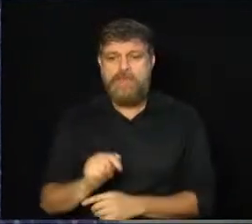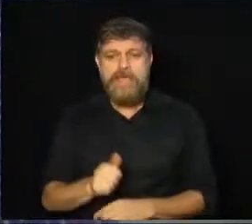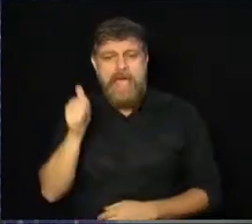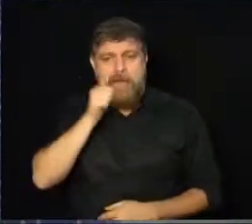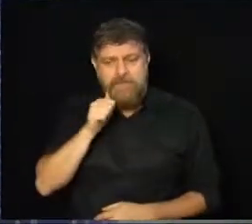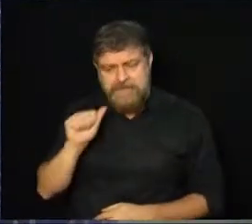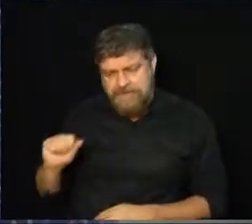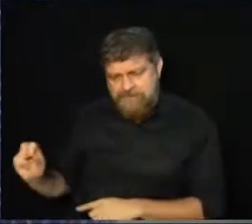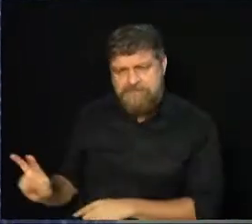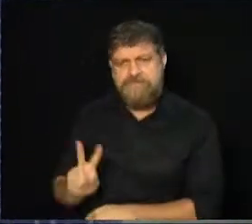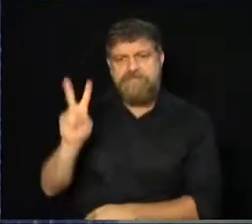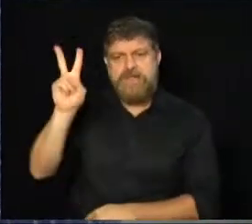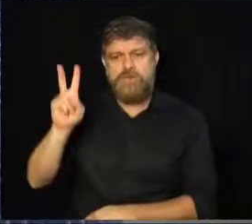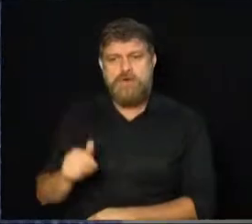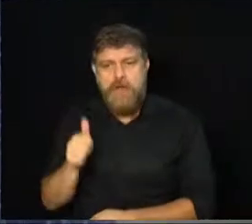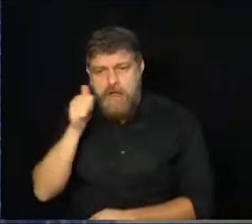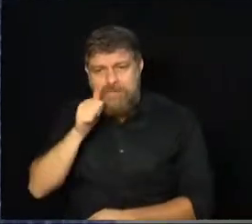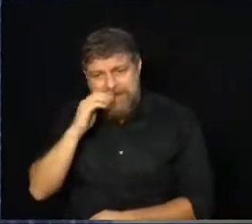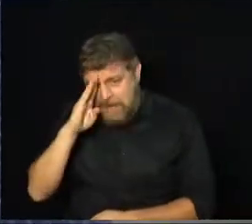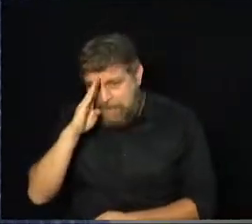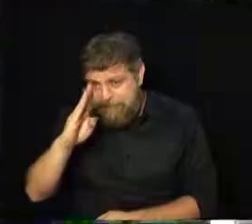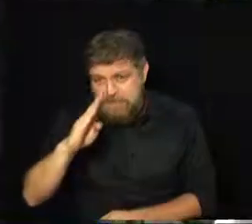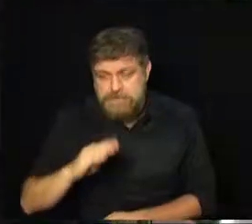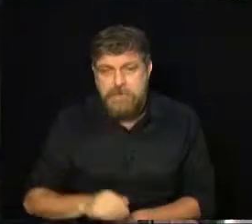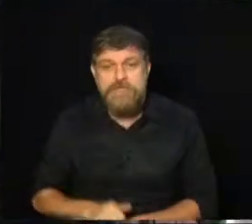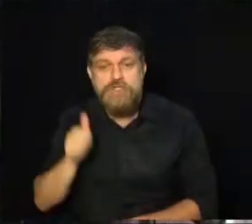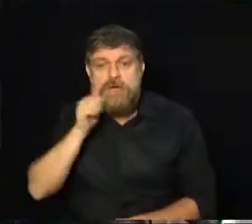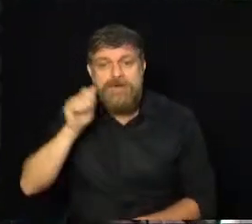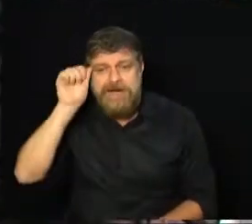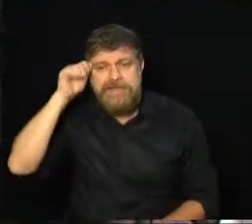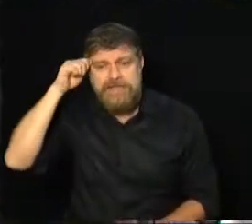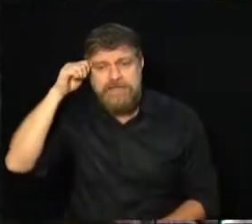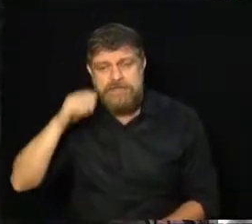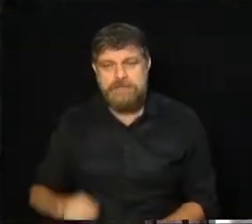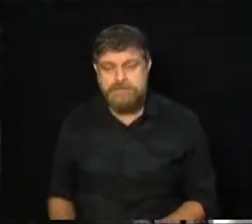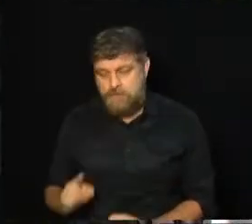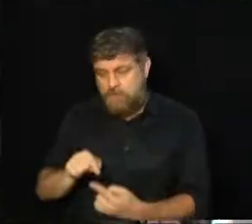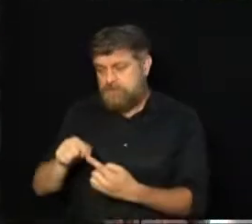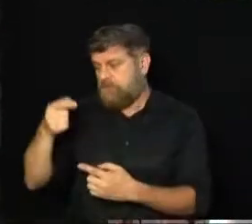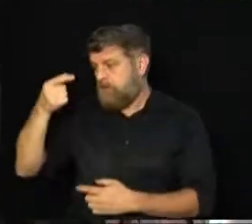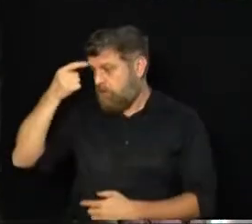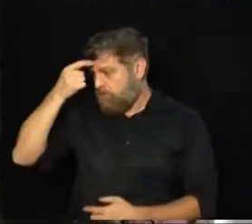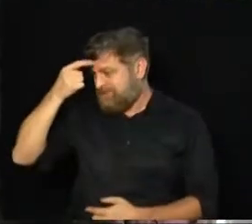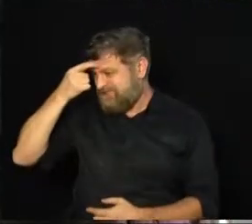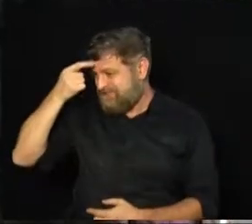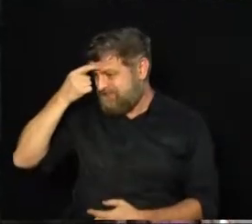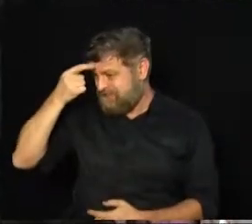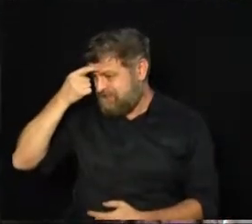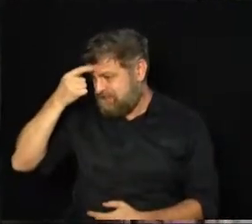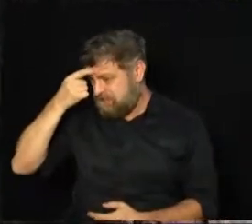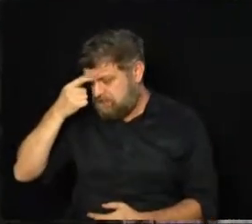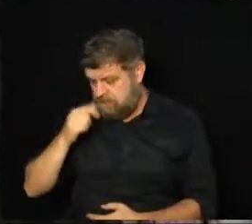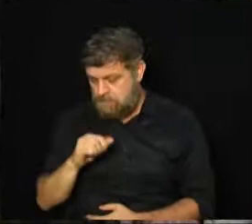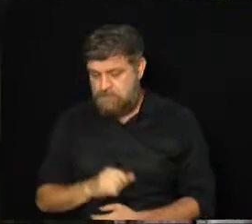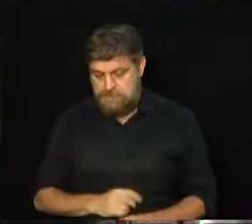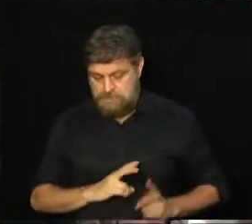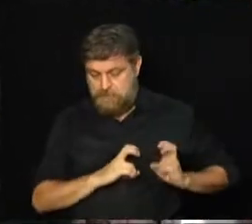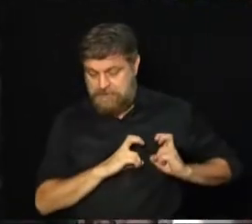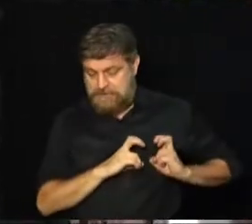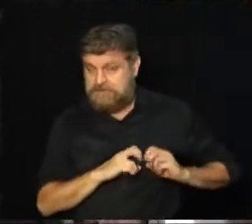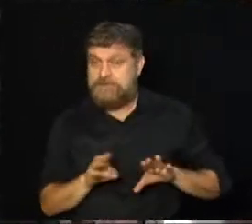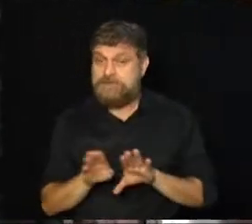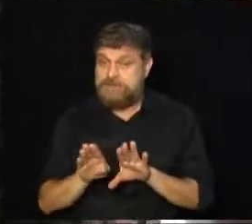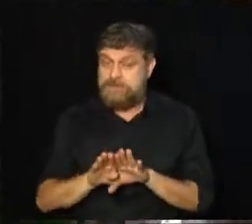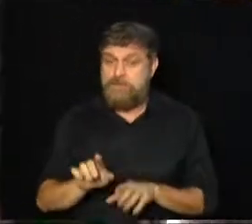mulher, da mulher empreendedora, principalmente a mulher negra. É um evento para conscientização do câncer e também